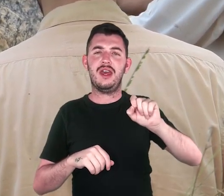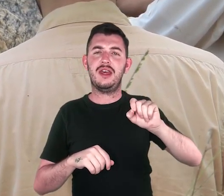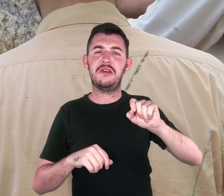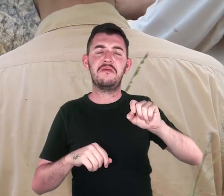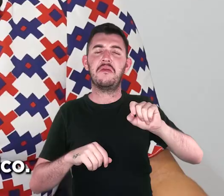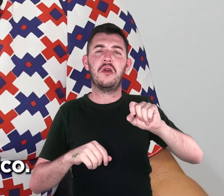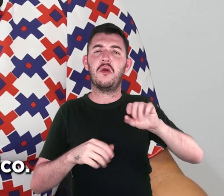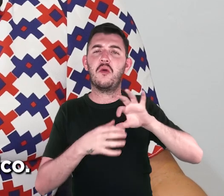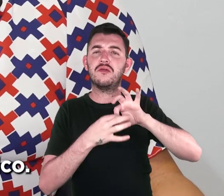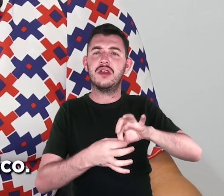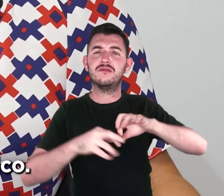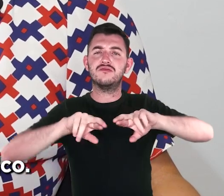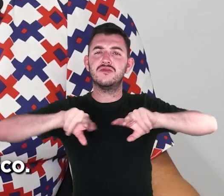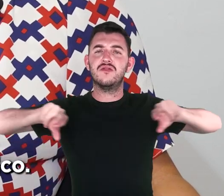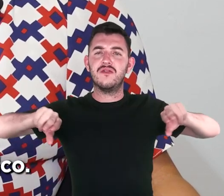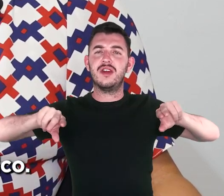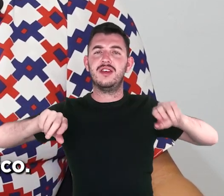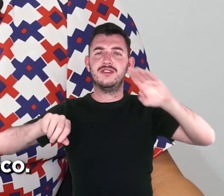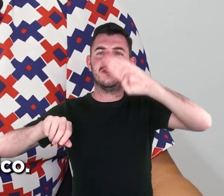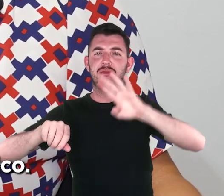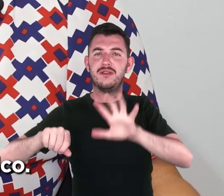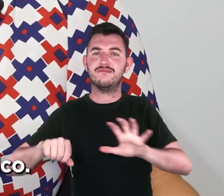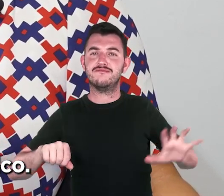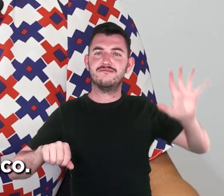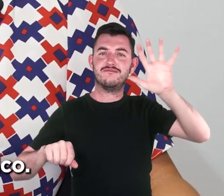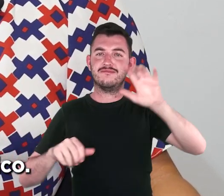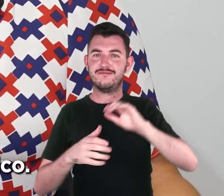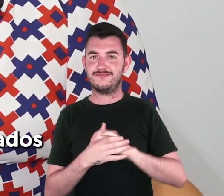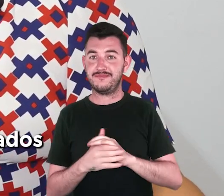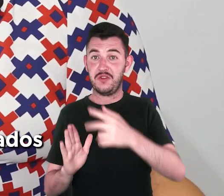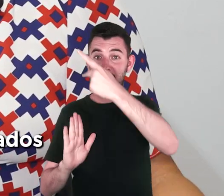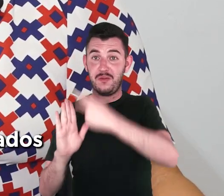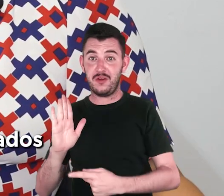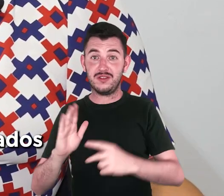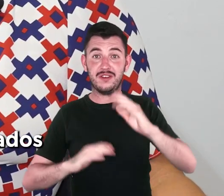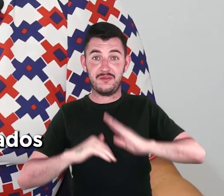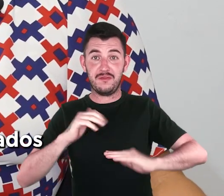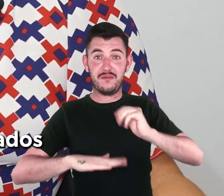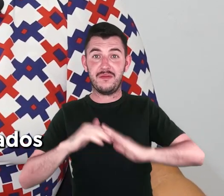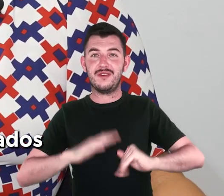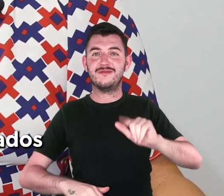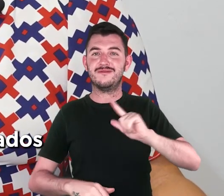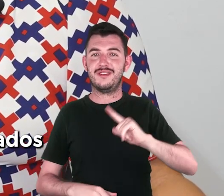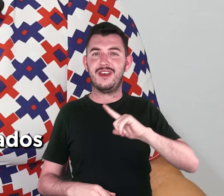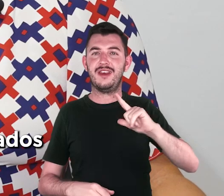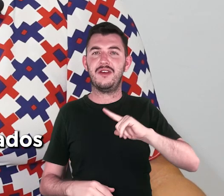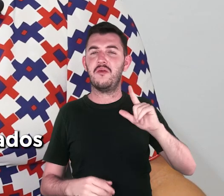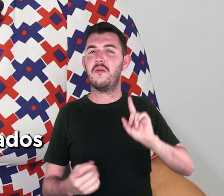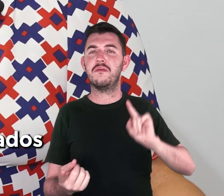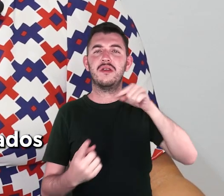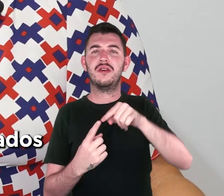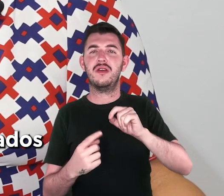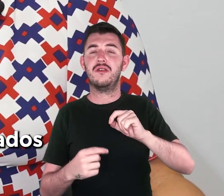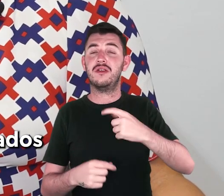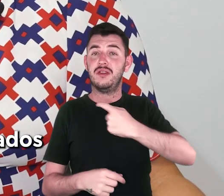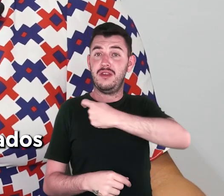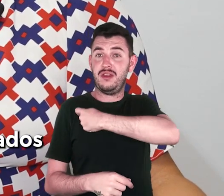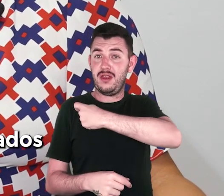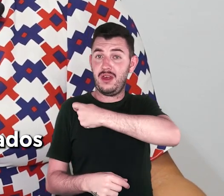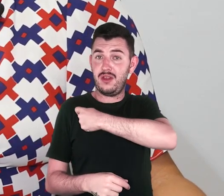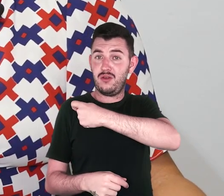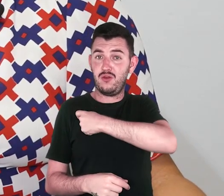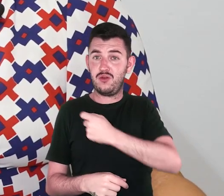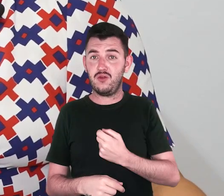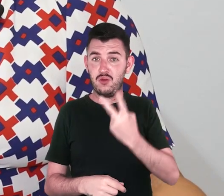estados. O programa de residência é todo prático. Então a ideia é que esses recém-graduados com até